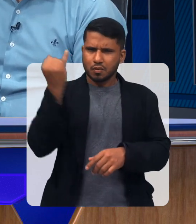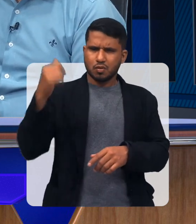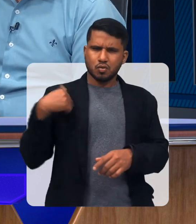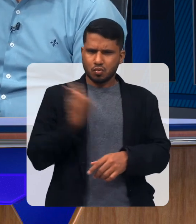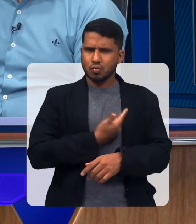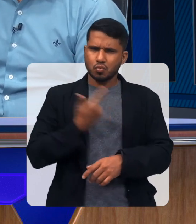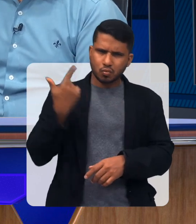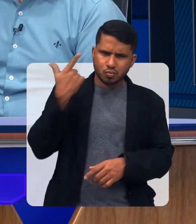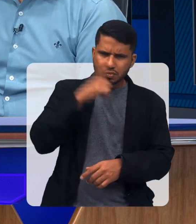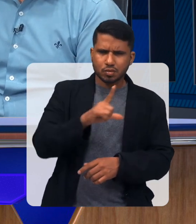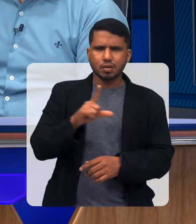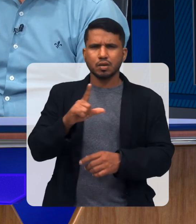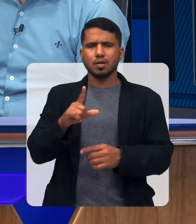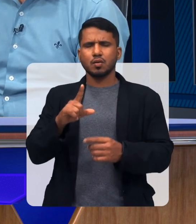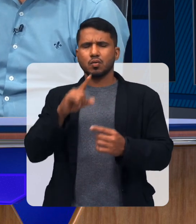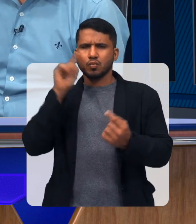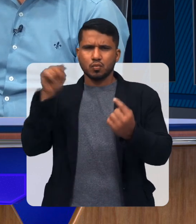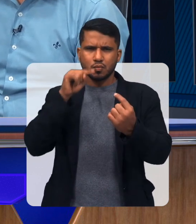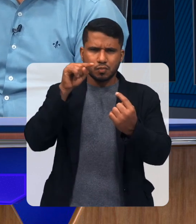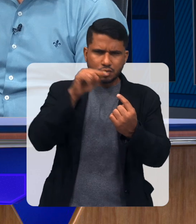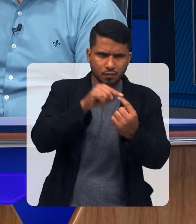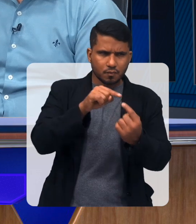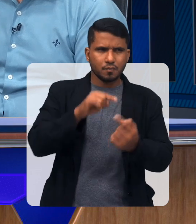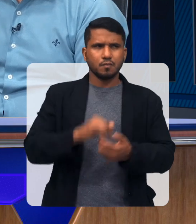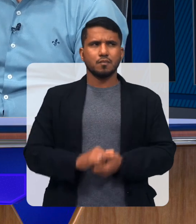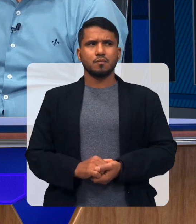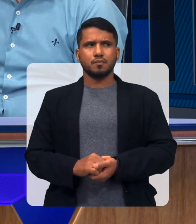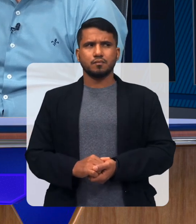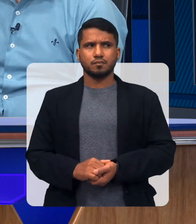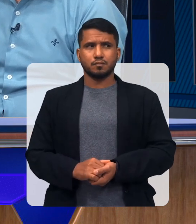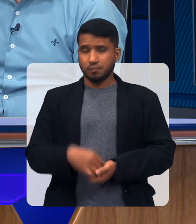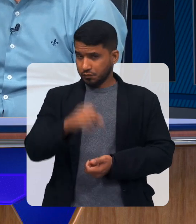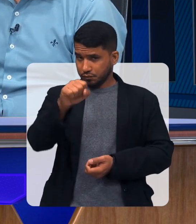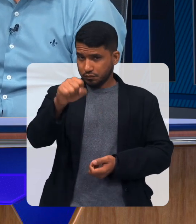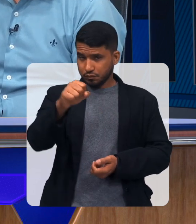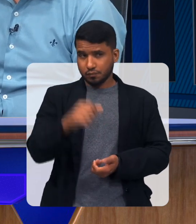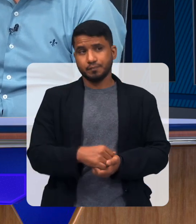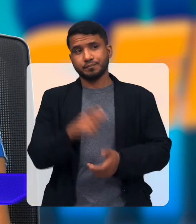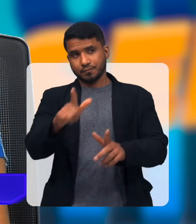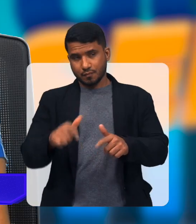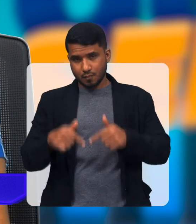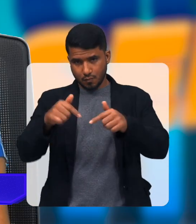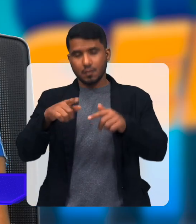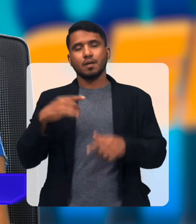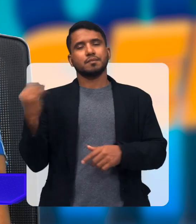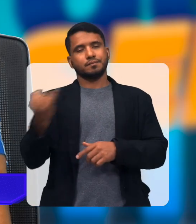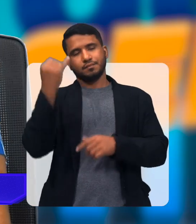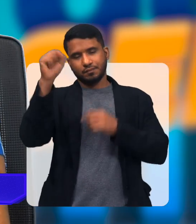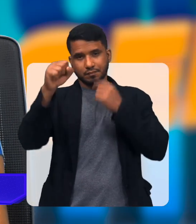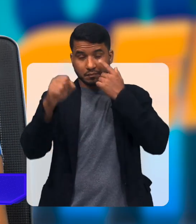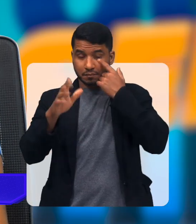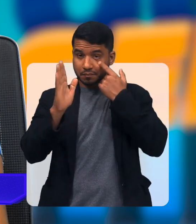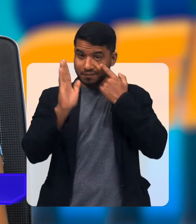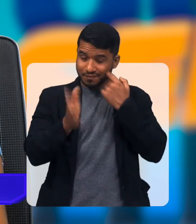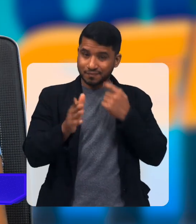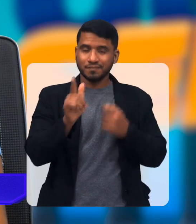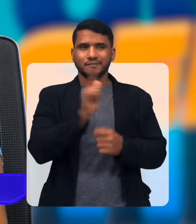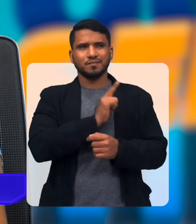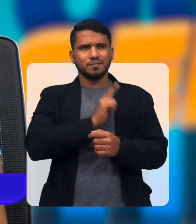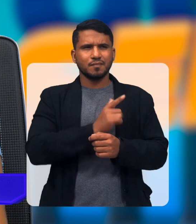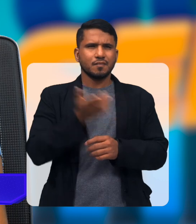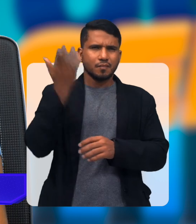conseguindo atingir os nossos objetivos? Sim, essa luta vale muito a pena Já tivemos muitos